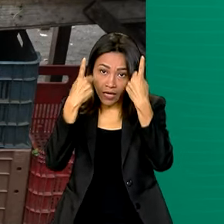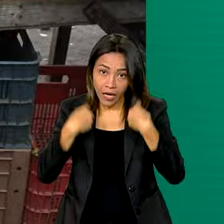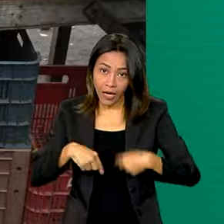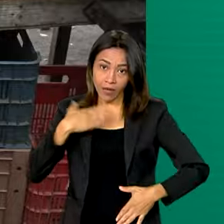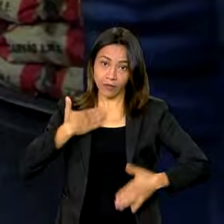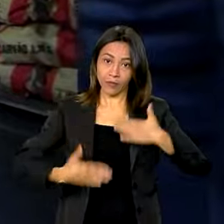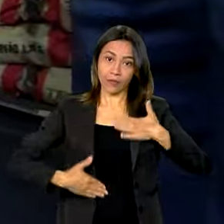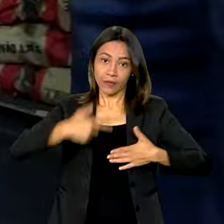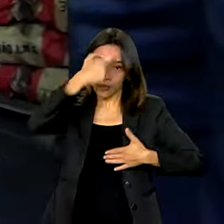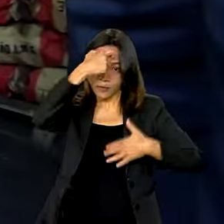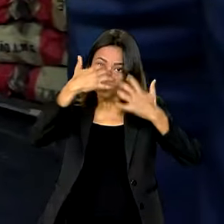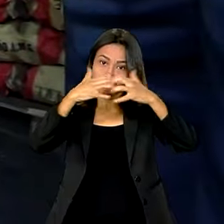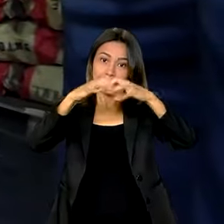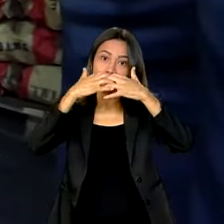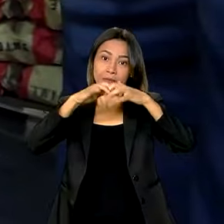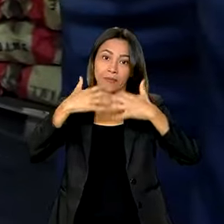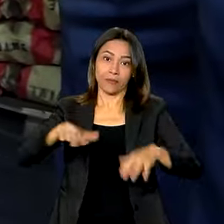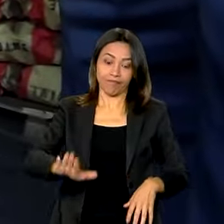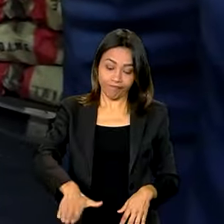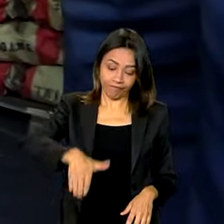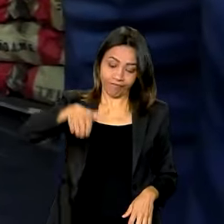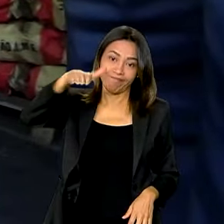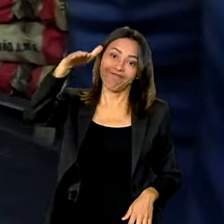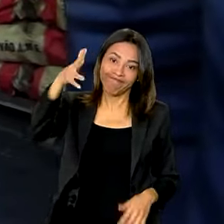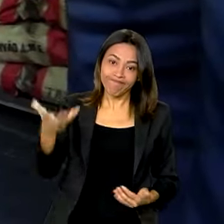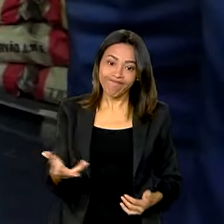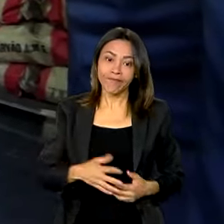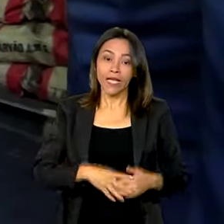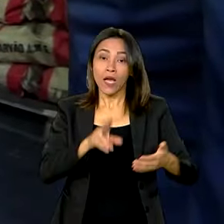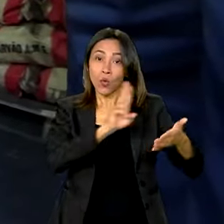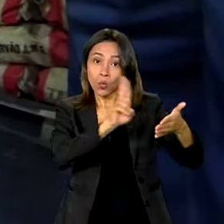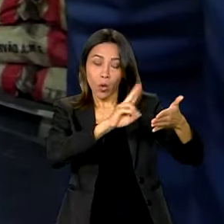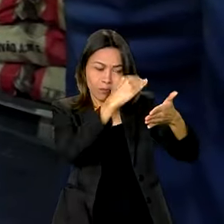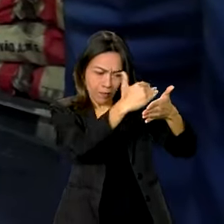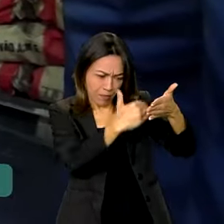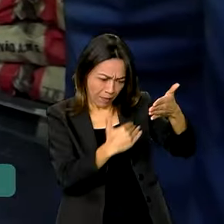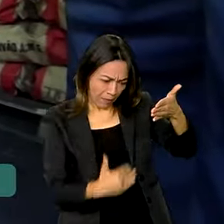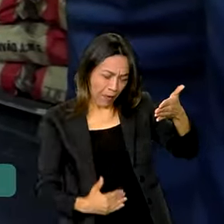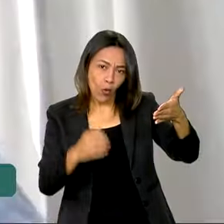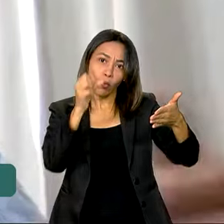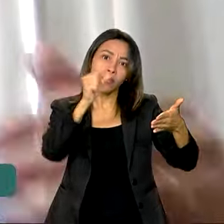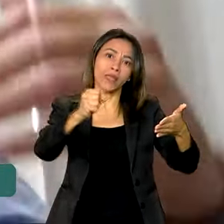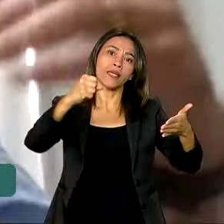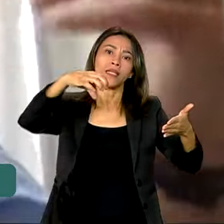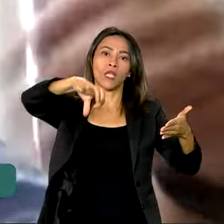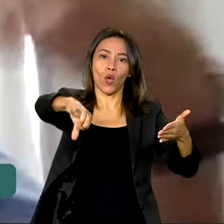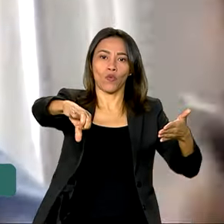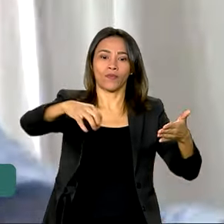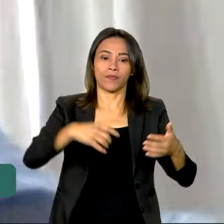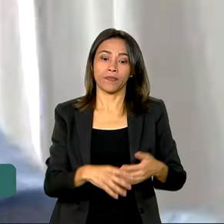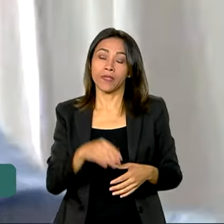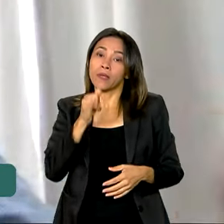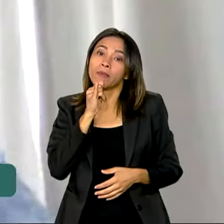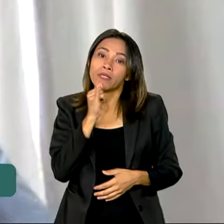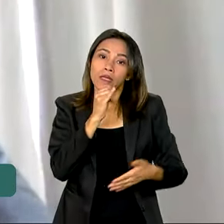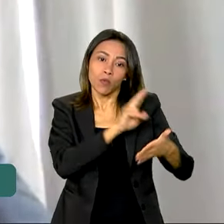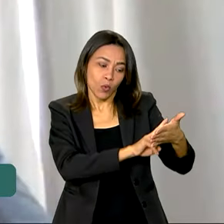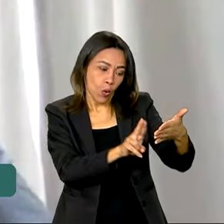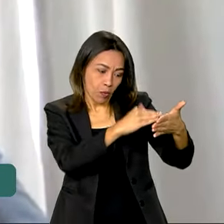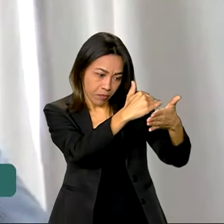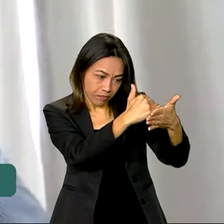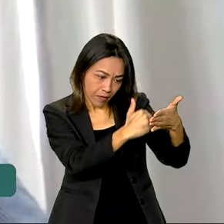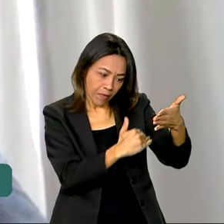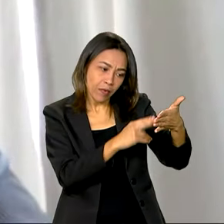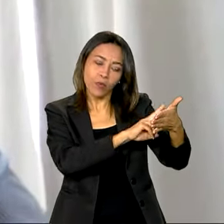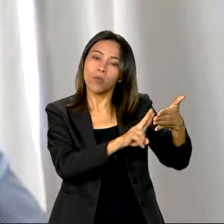psicossocial dos menores. A lista tem 89 atividades. Por exemplo, atividades com